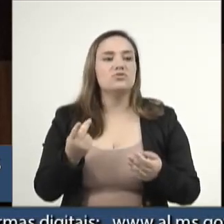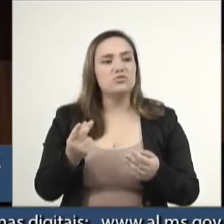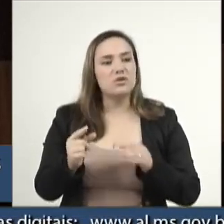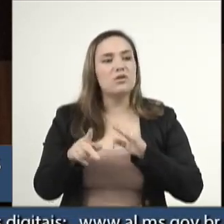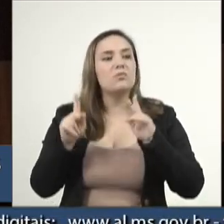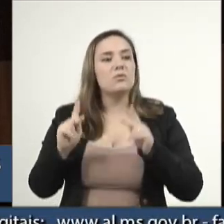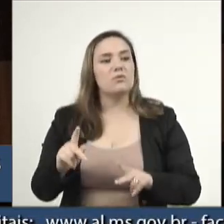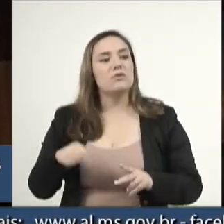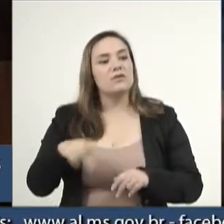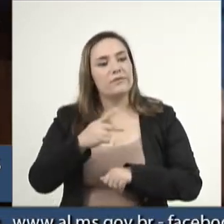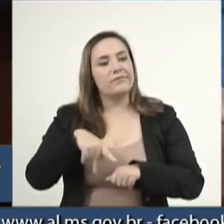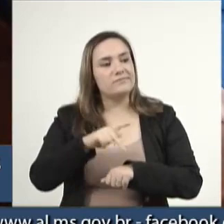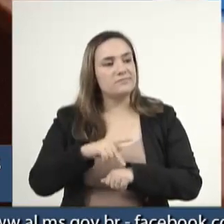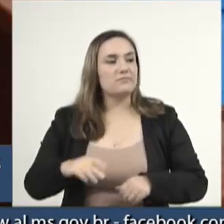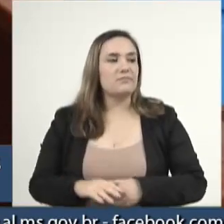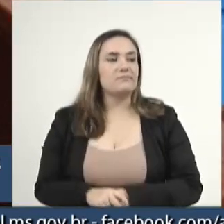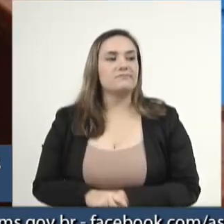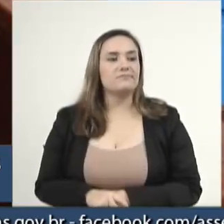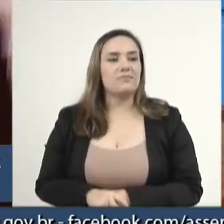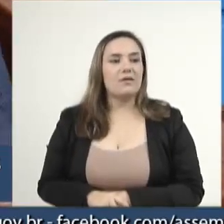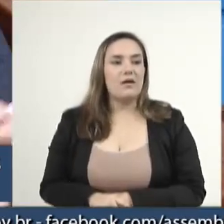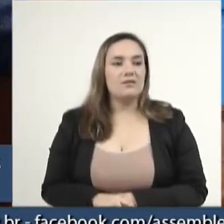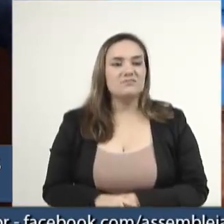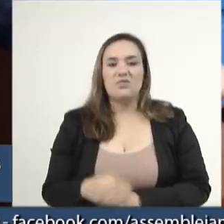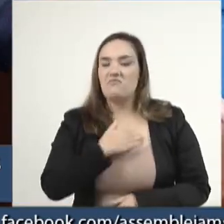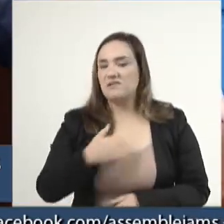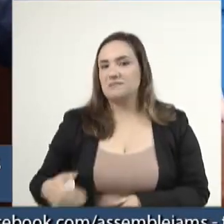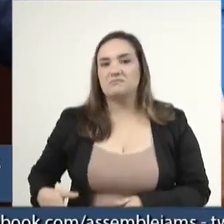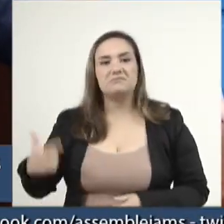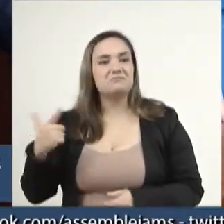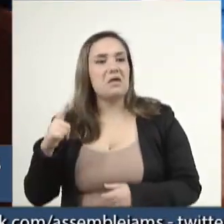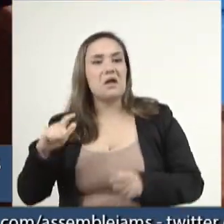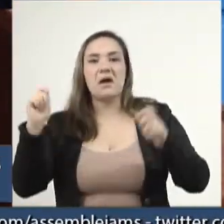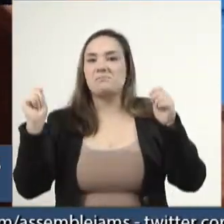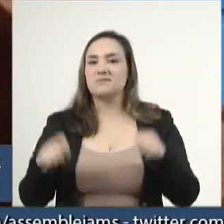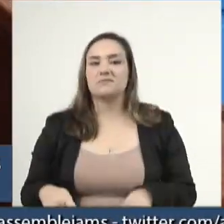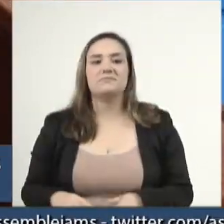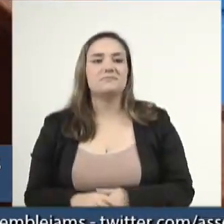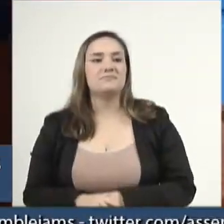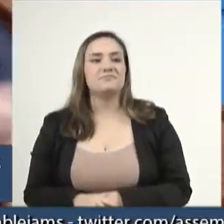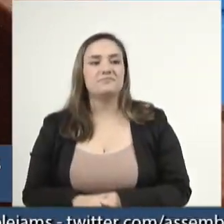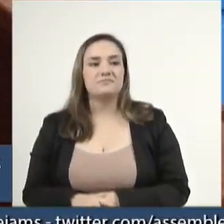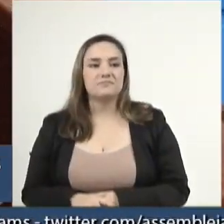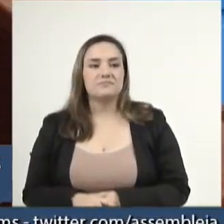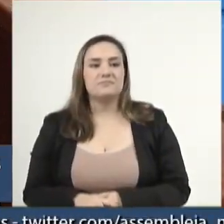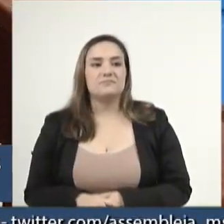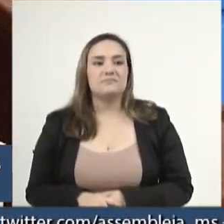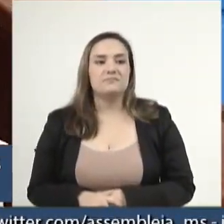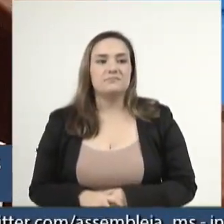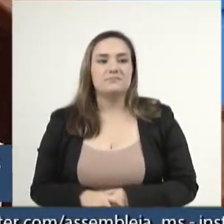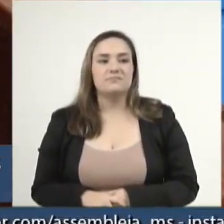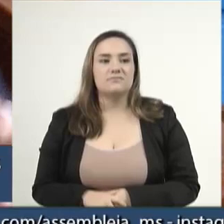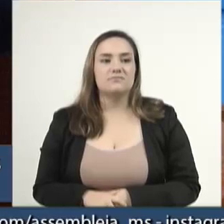país. Governo incompetente, um governo que não conseguiu